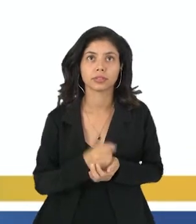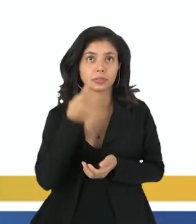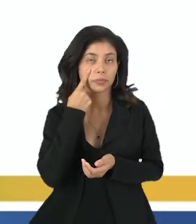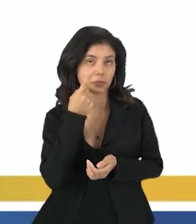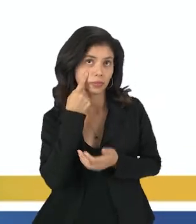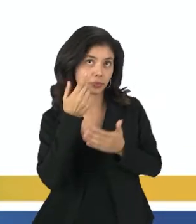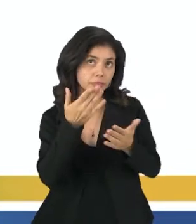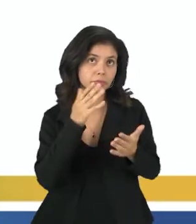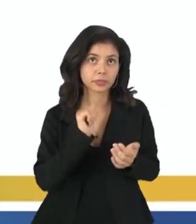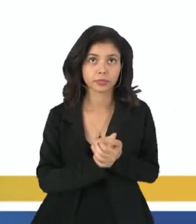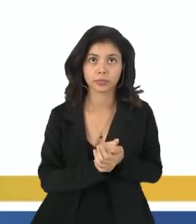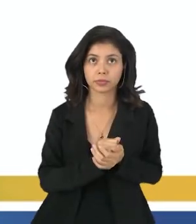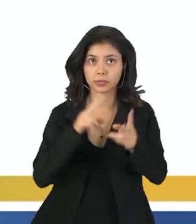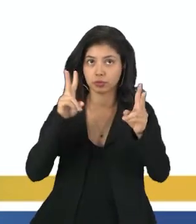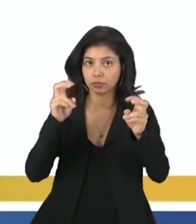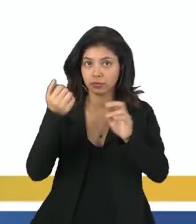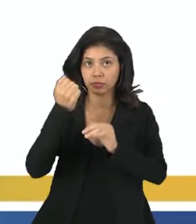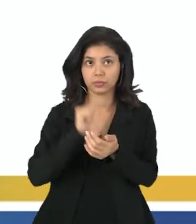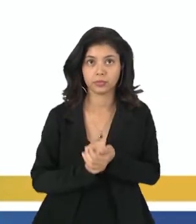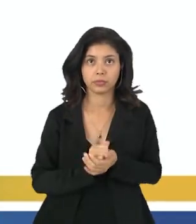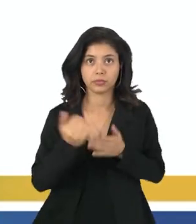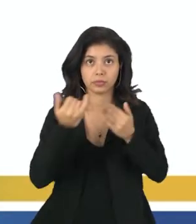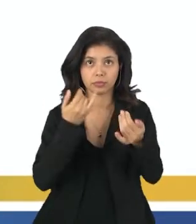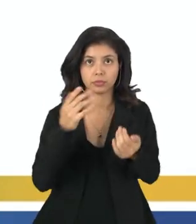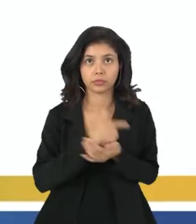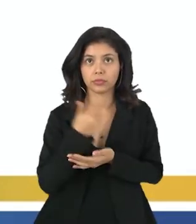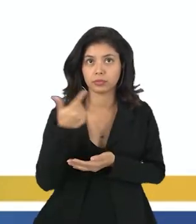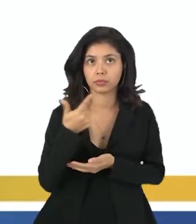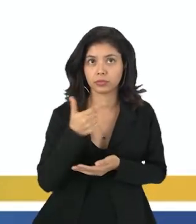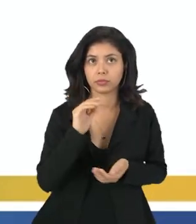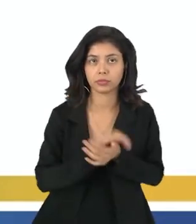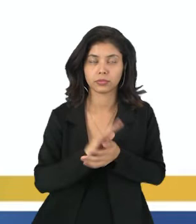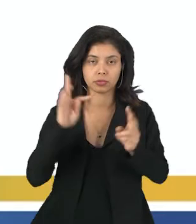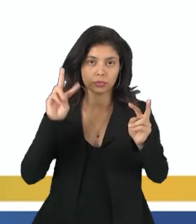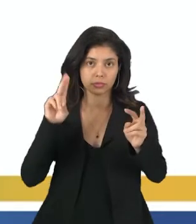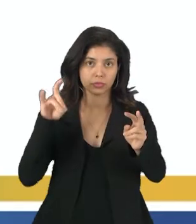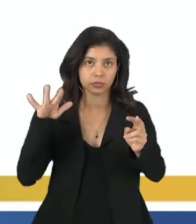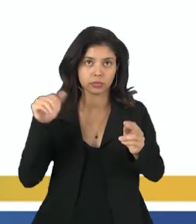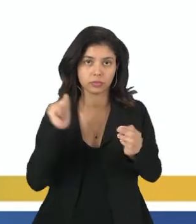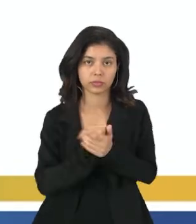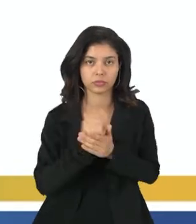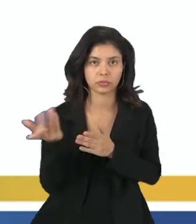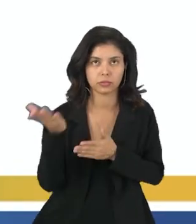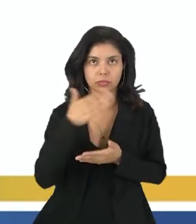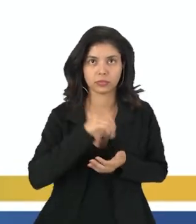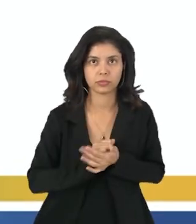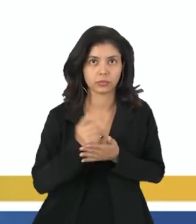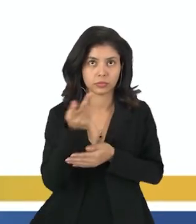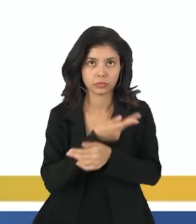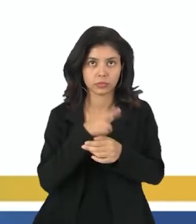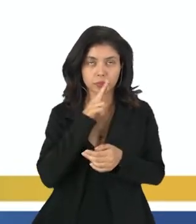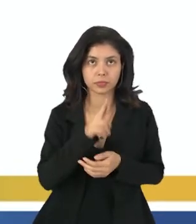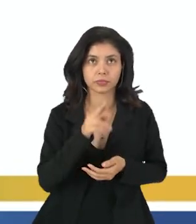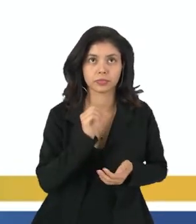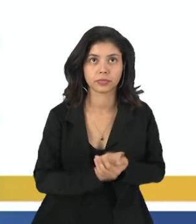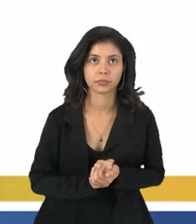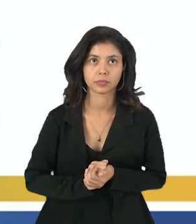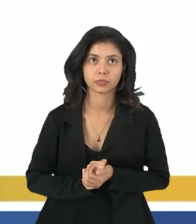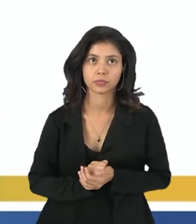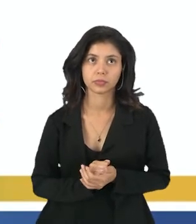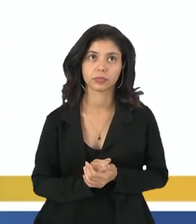viu aqui, sobre os enunciados da segunda lei da termodinâmica. Então vamos lá procurar a nossa resposta.